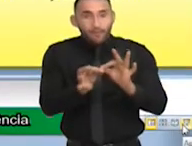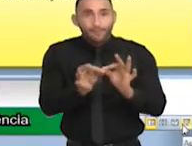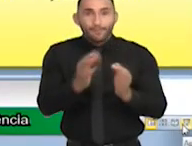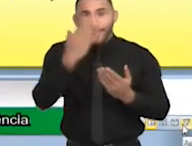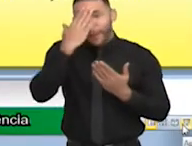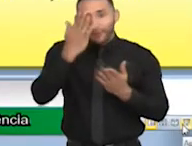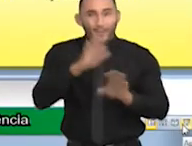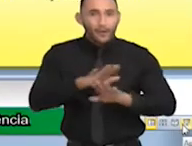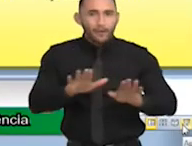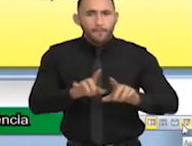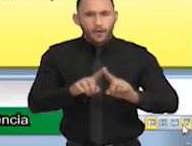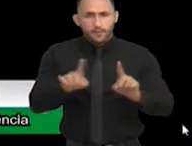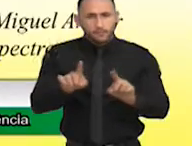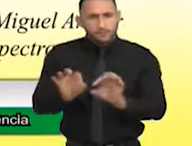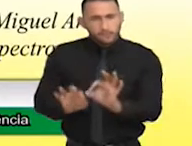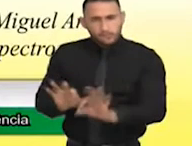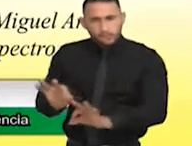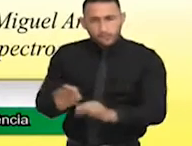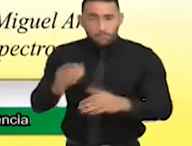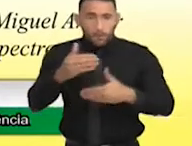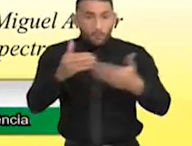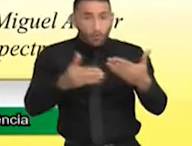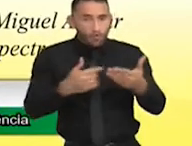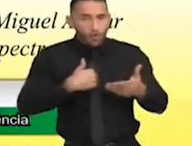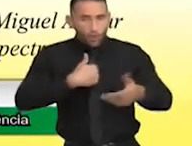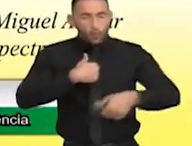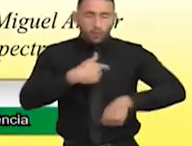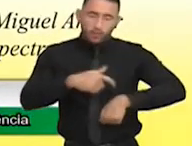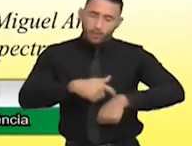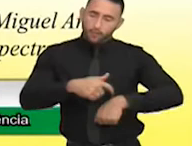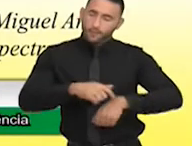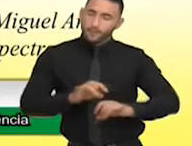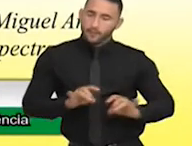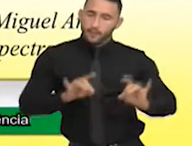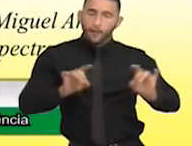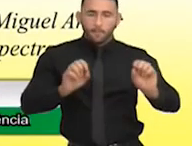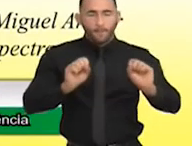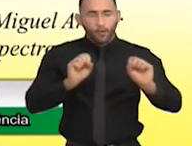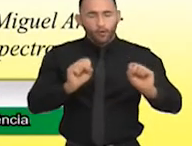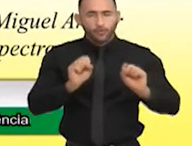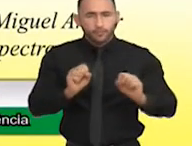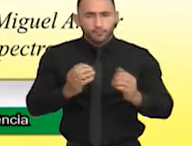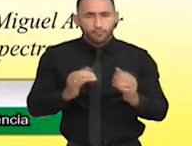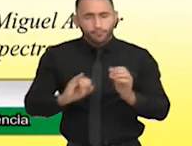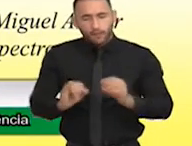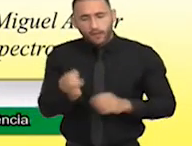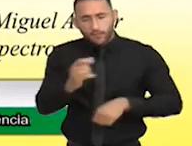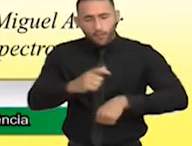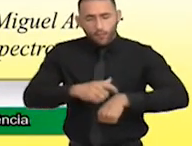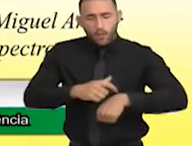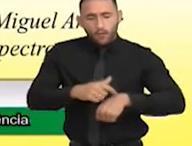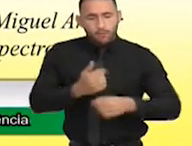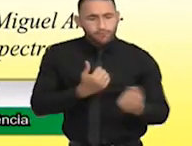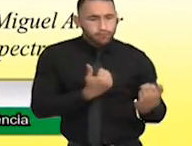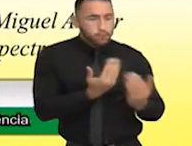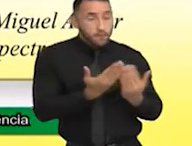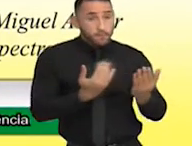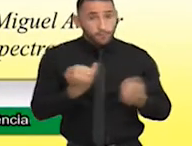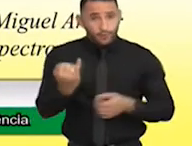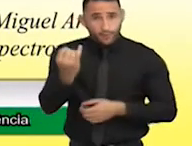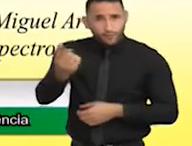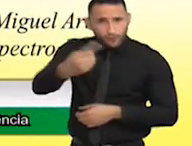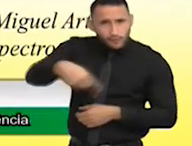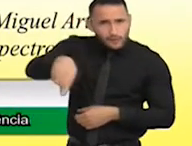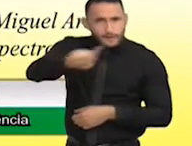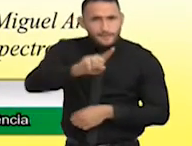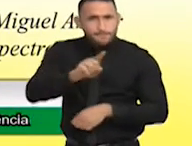Mas, enquanto isso, enquanto ele vai vendo, nós podemos, o tempo é precioso, podemos sempre ir conversando. É muito importante a participação de todos vocês,